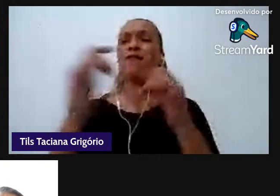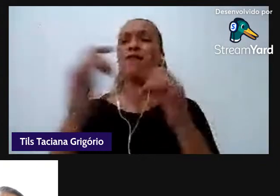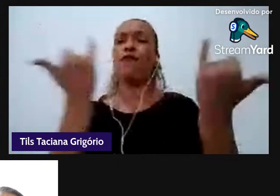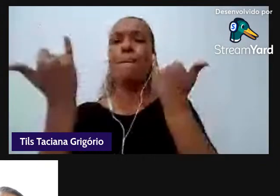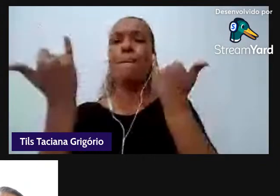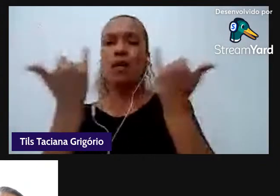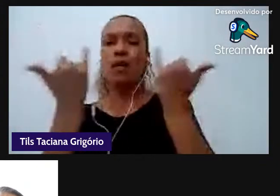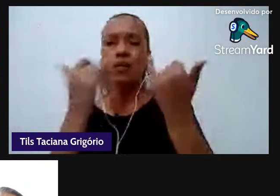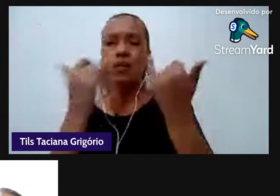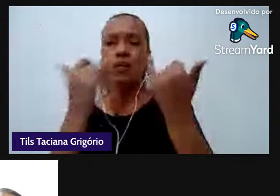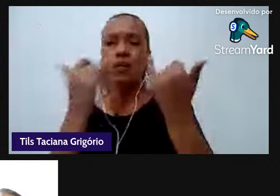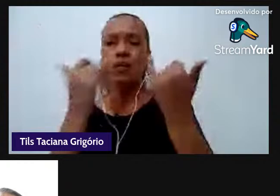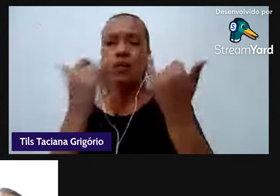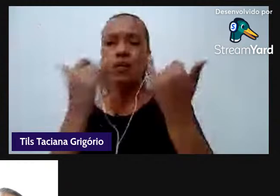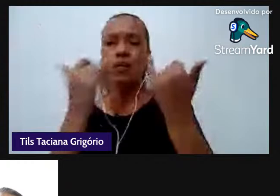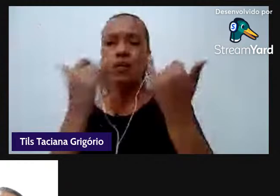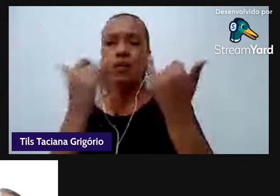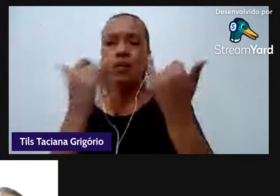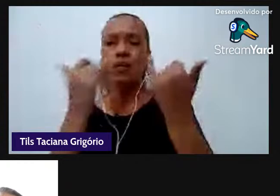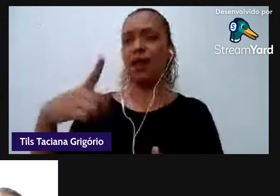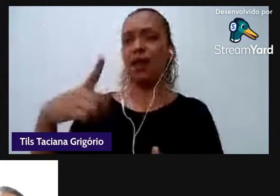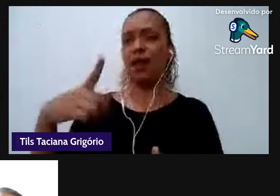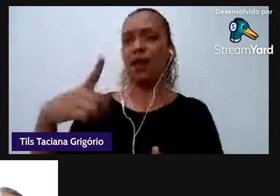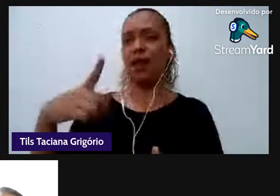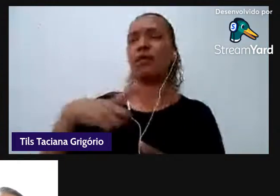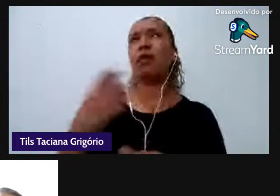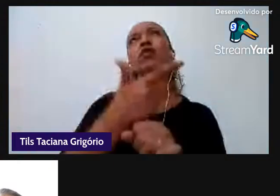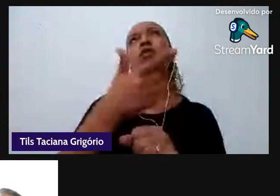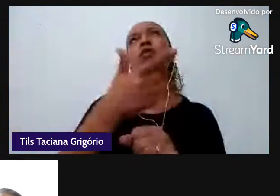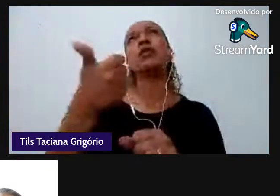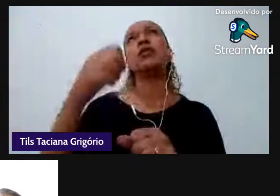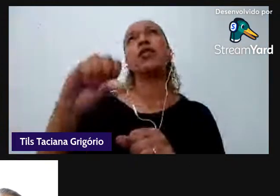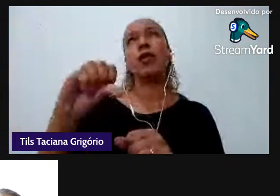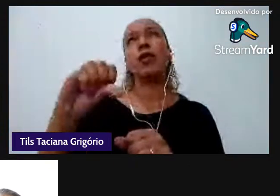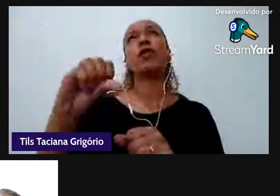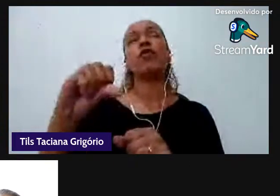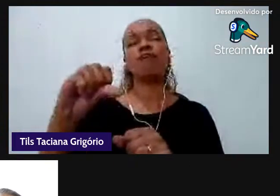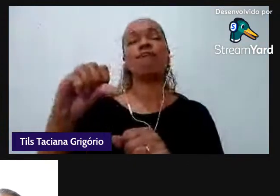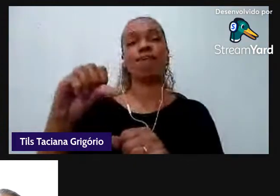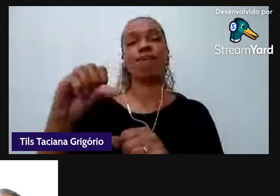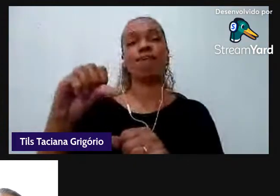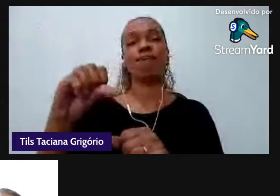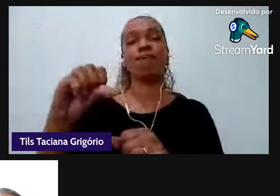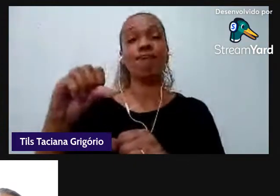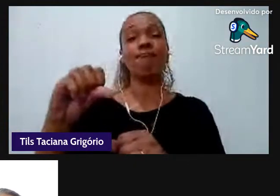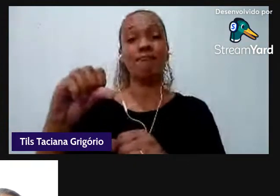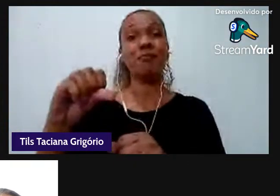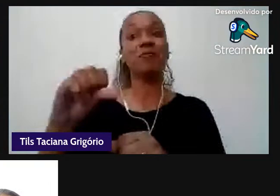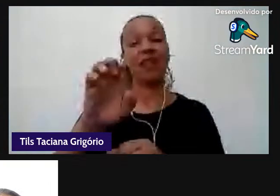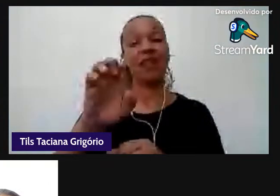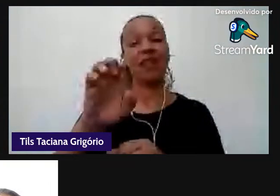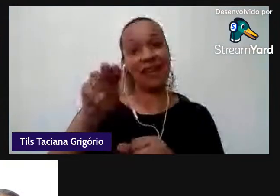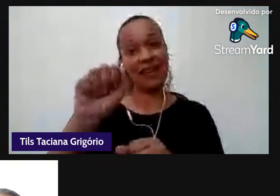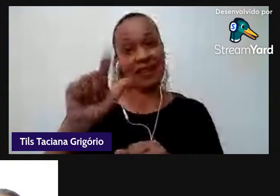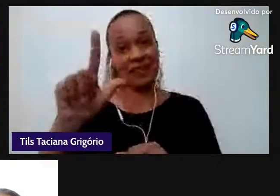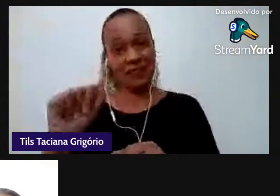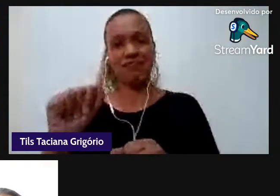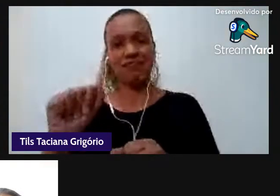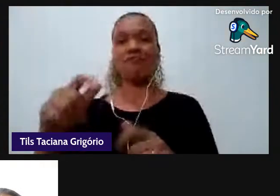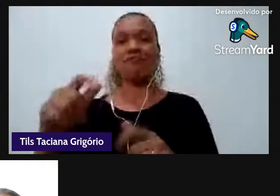2019 né então esse Enala ele proporcionou alguns produtos